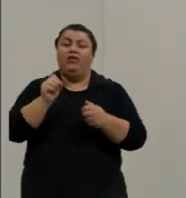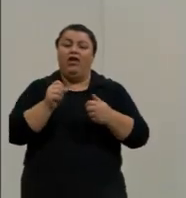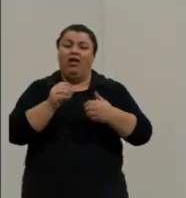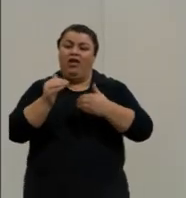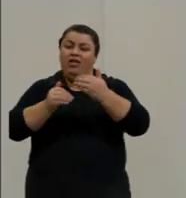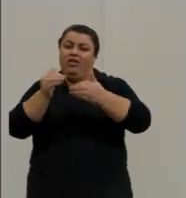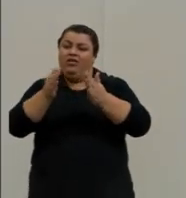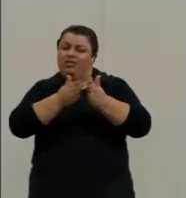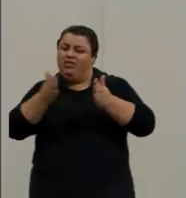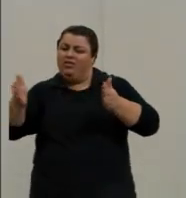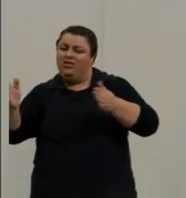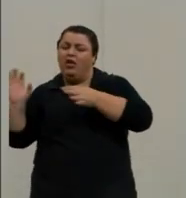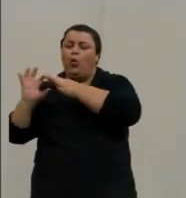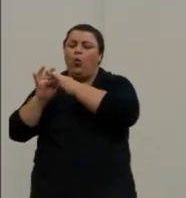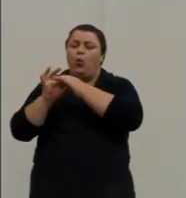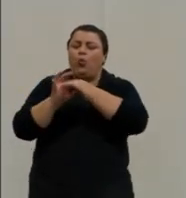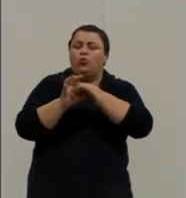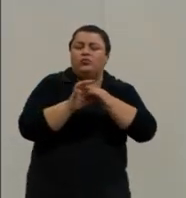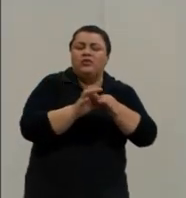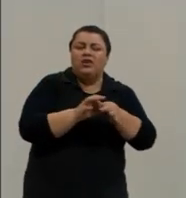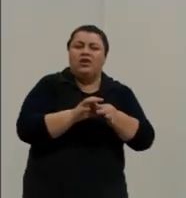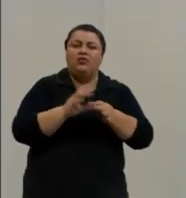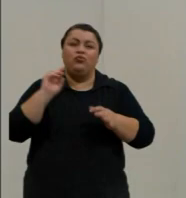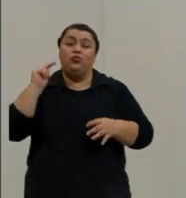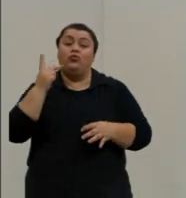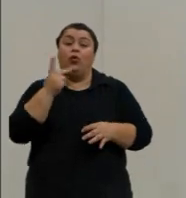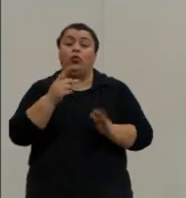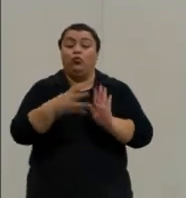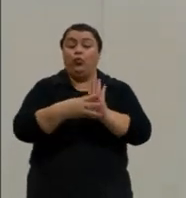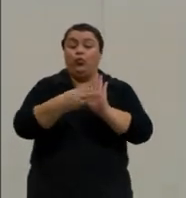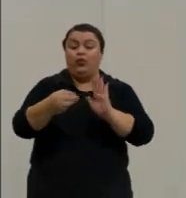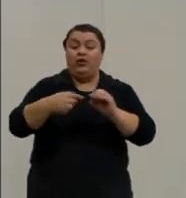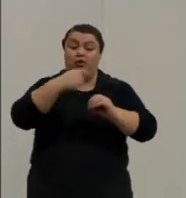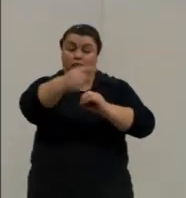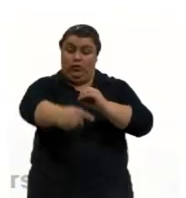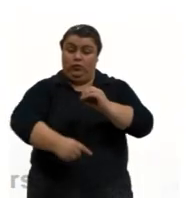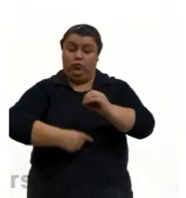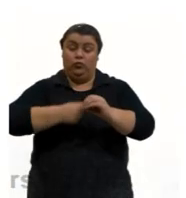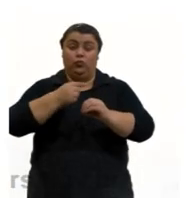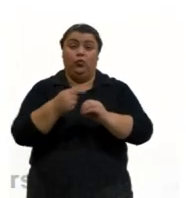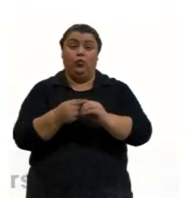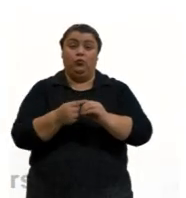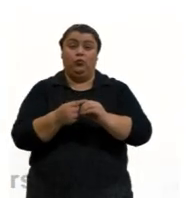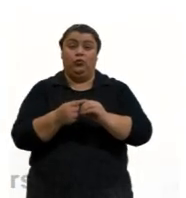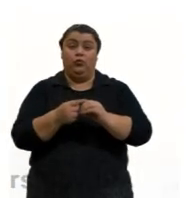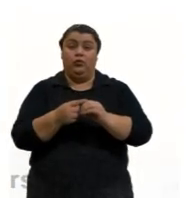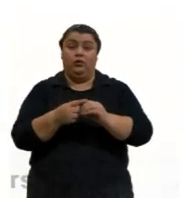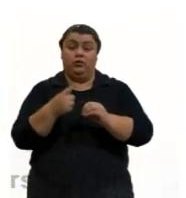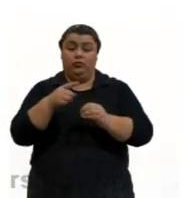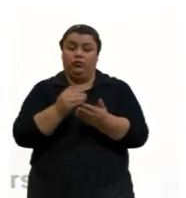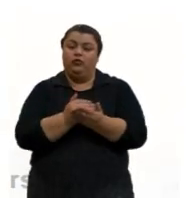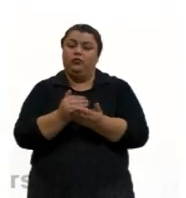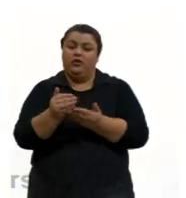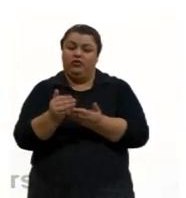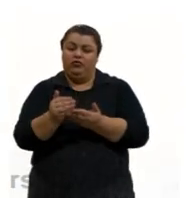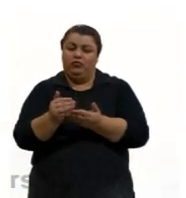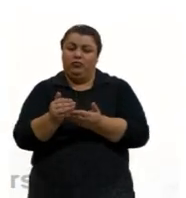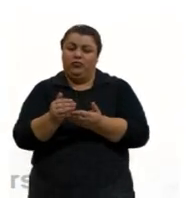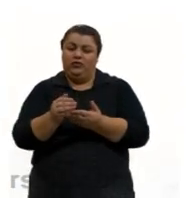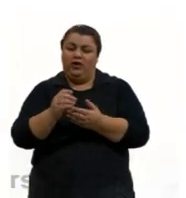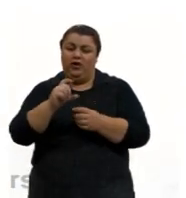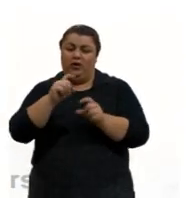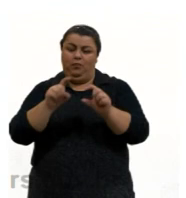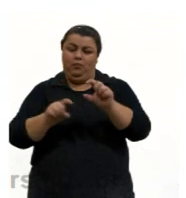né, esse contexto histórico da descoberta do modelo atômico, tá? Então, nós viemos, partimos da bola de bilhar,